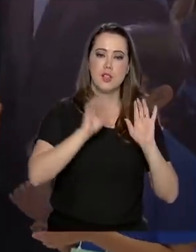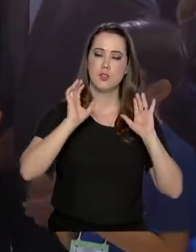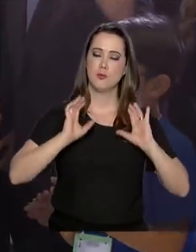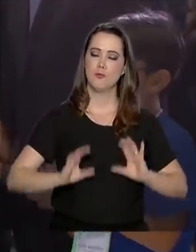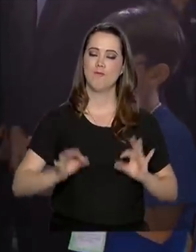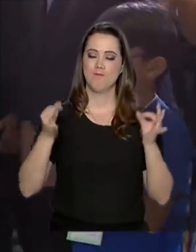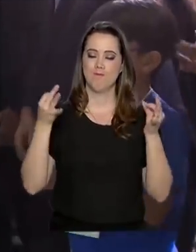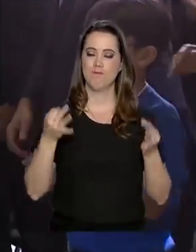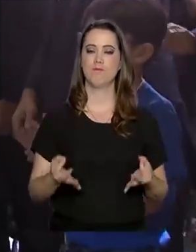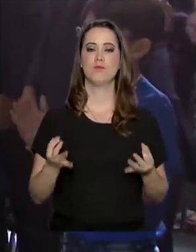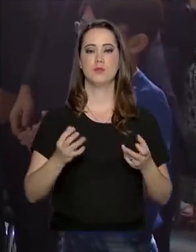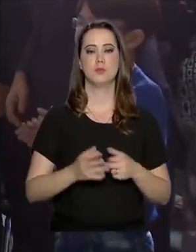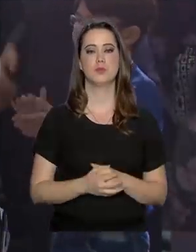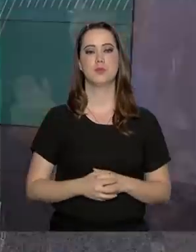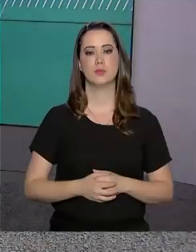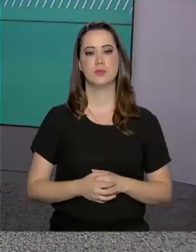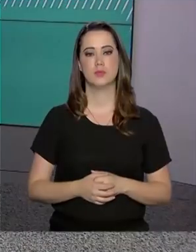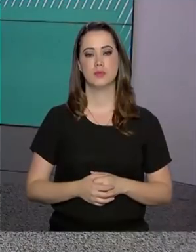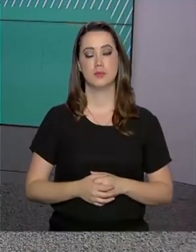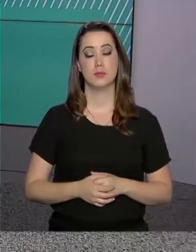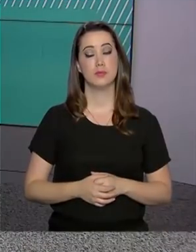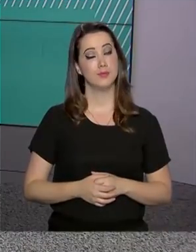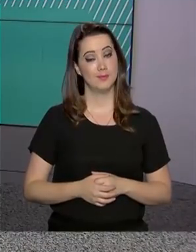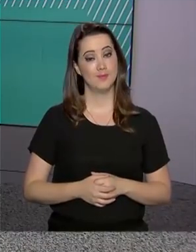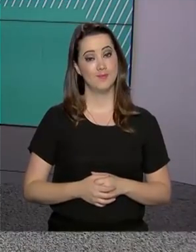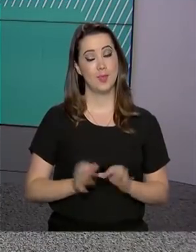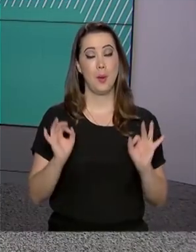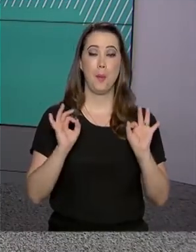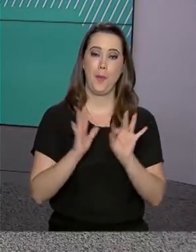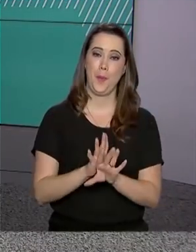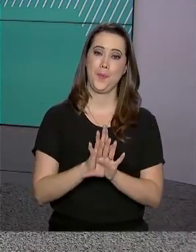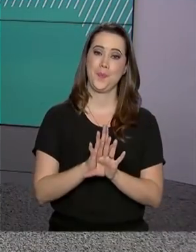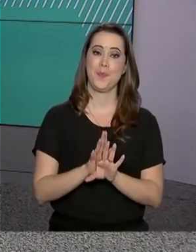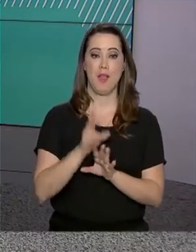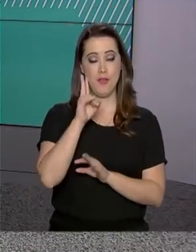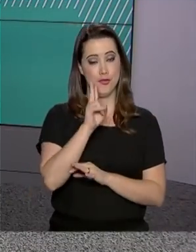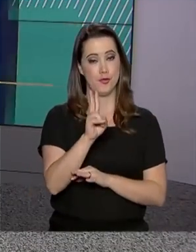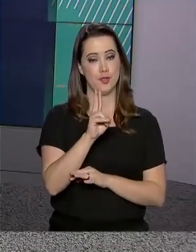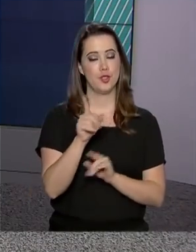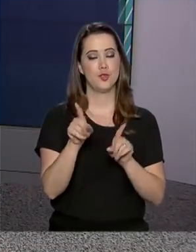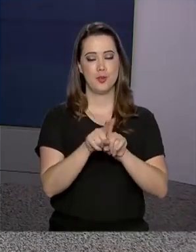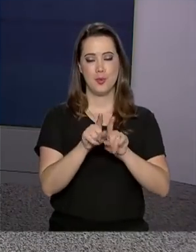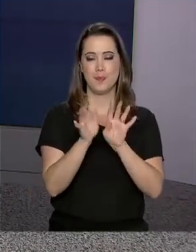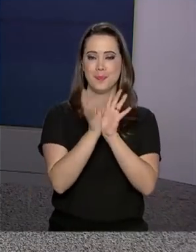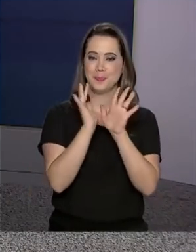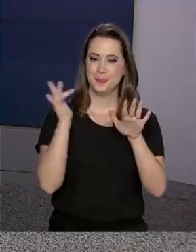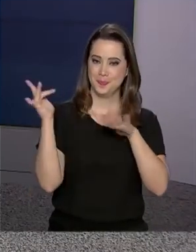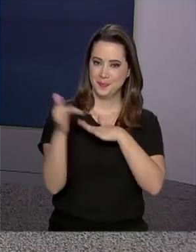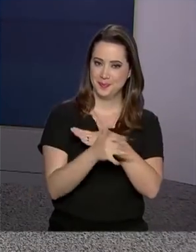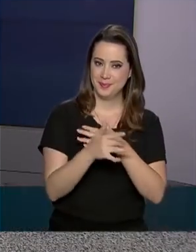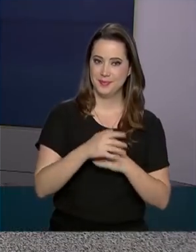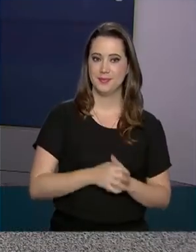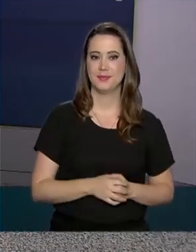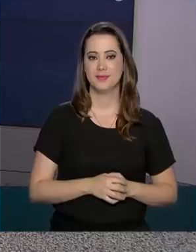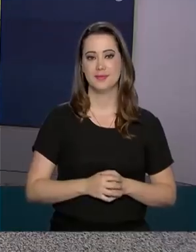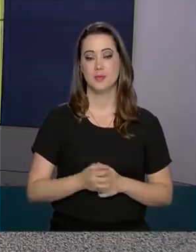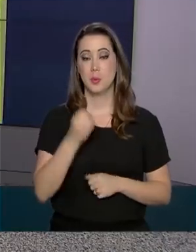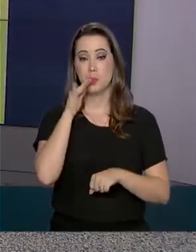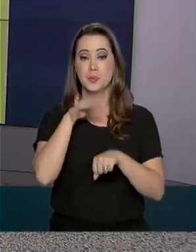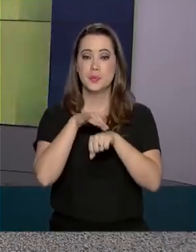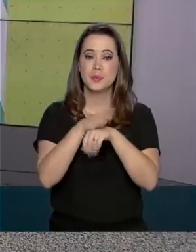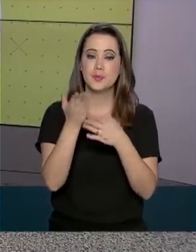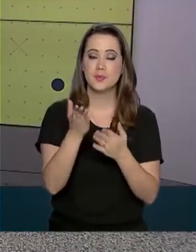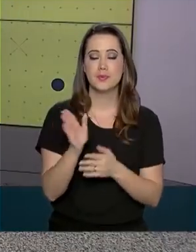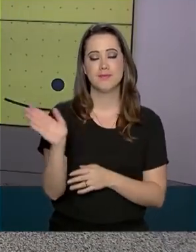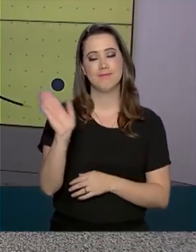cidadãos de fato. O governo agora fica por aqui. Acompanhe a gente também pelas nossas redes sociais. Uma